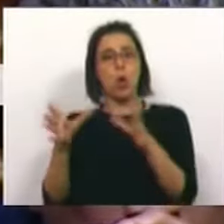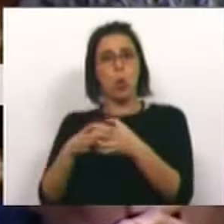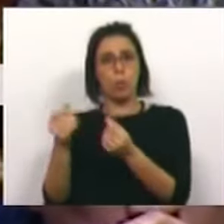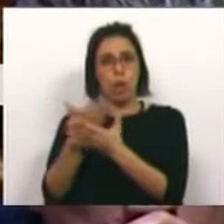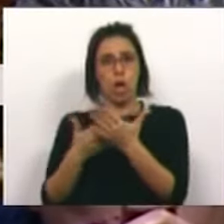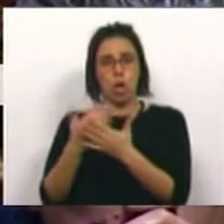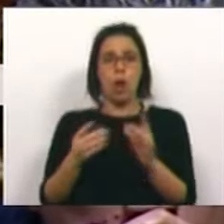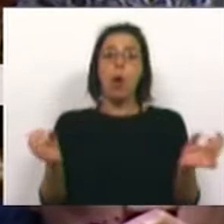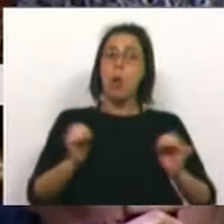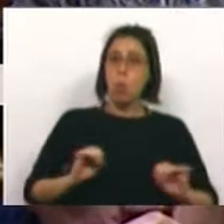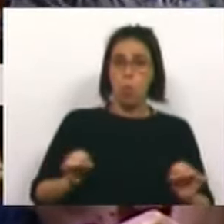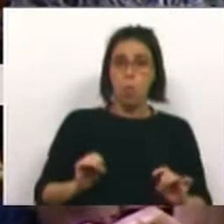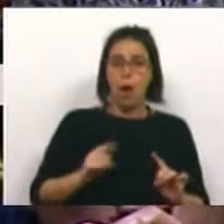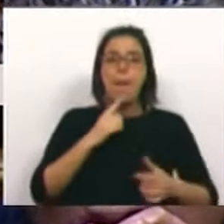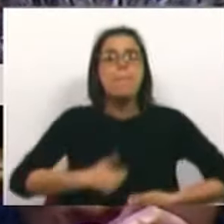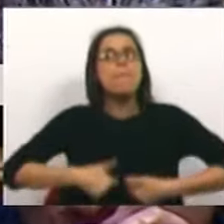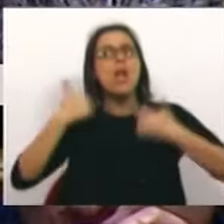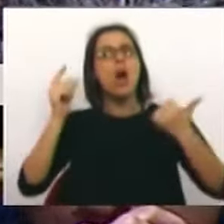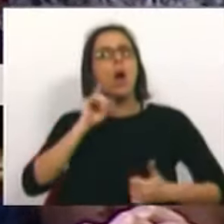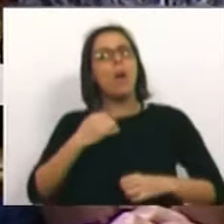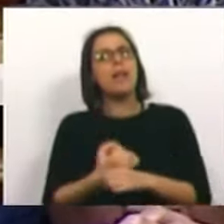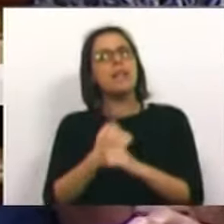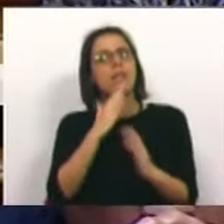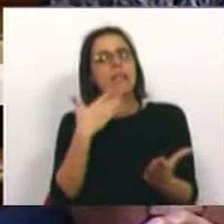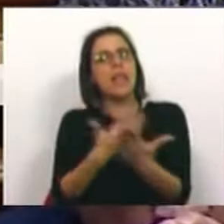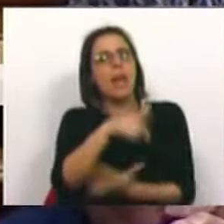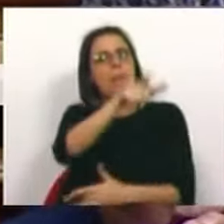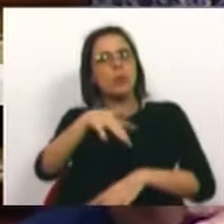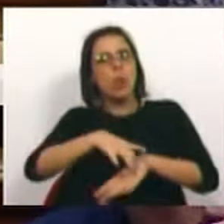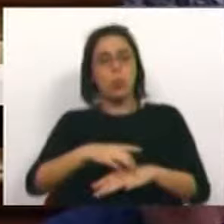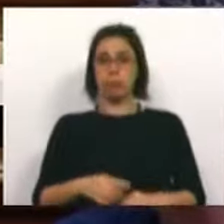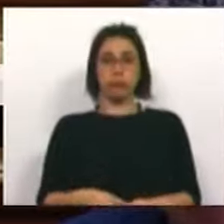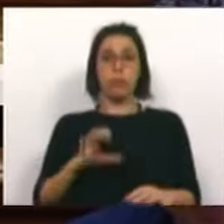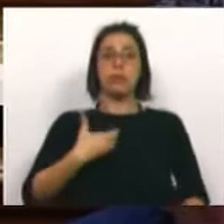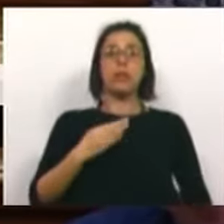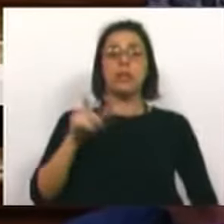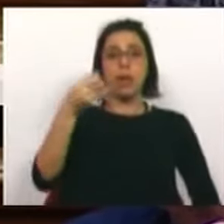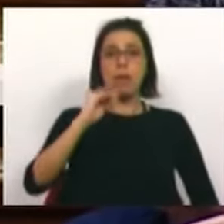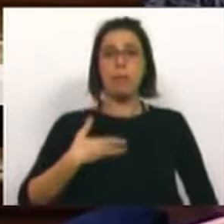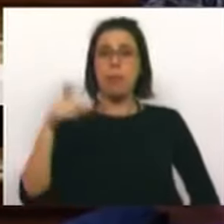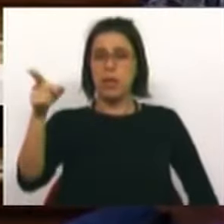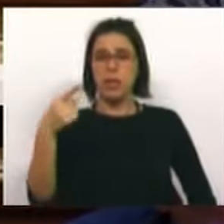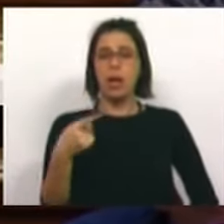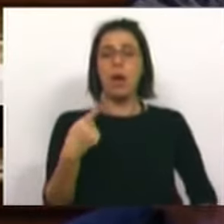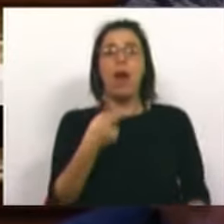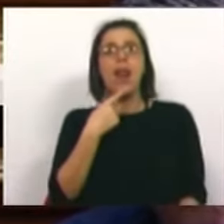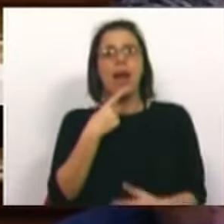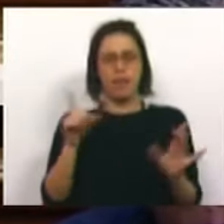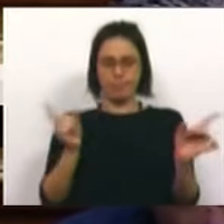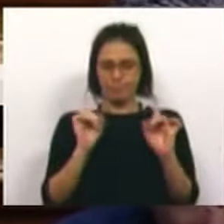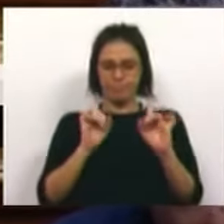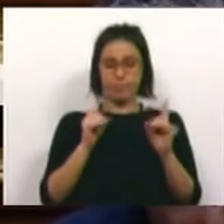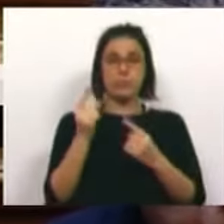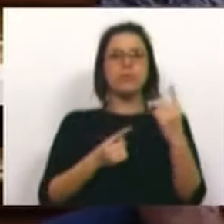económicos e não existem para melhorar a qualidade dos serviços prestados aos utentes, como agora o CDS e o PSD aqui quiseram dizer.